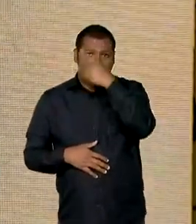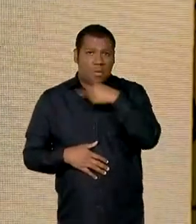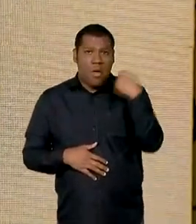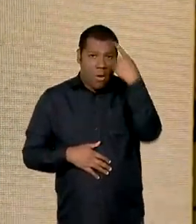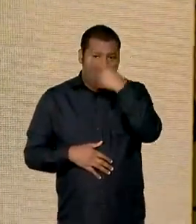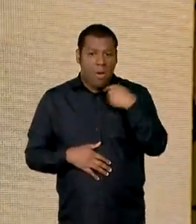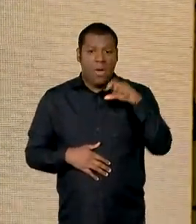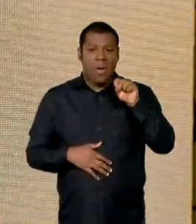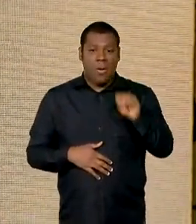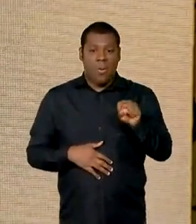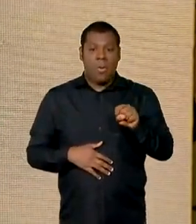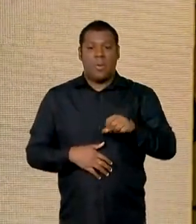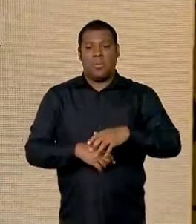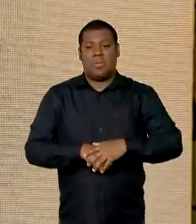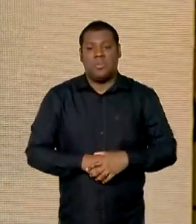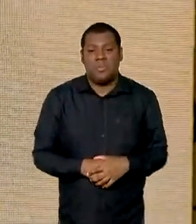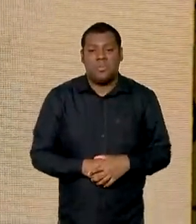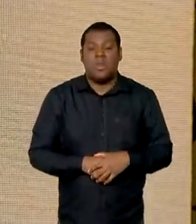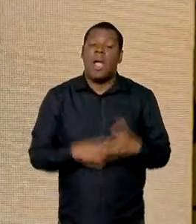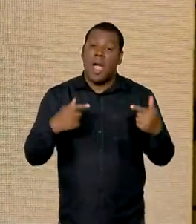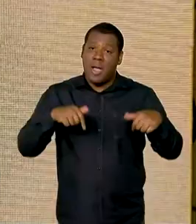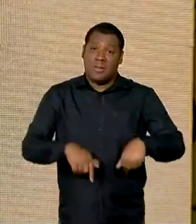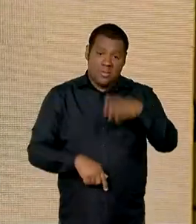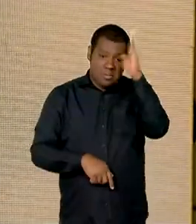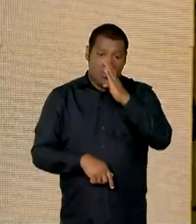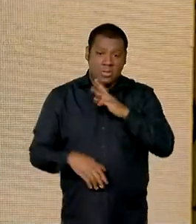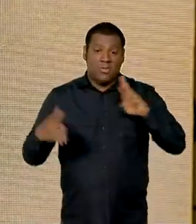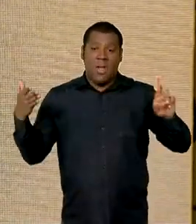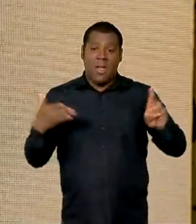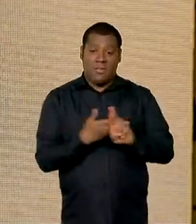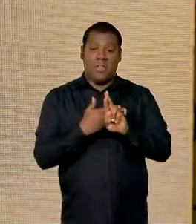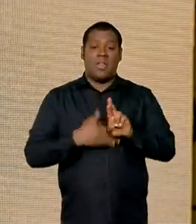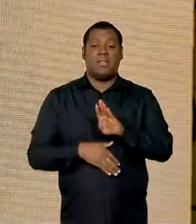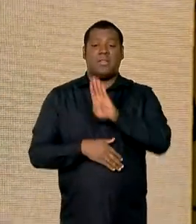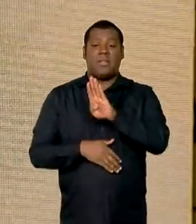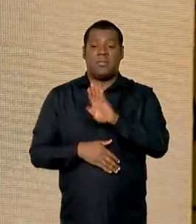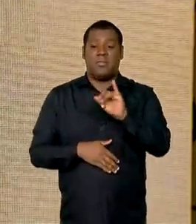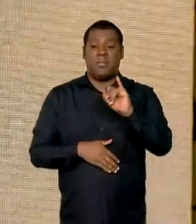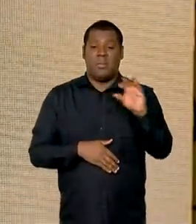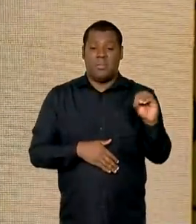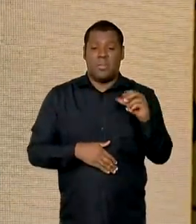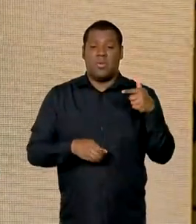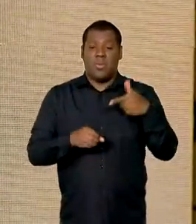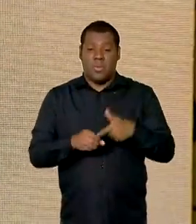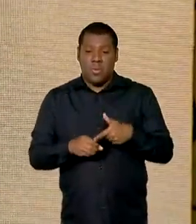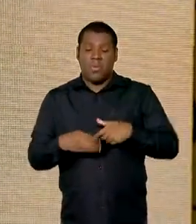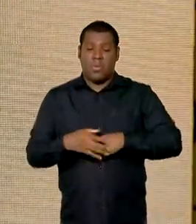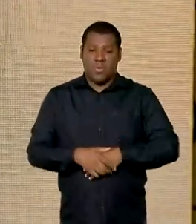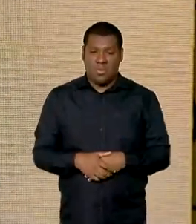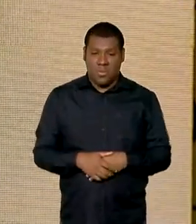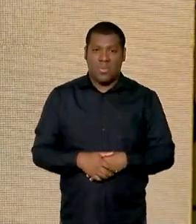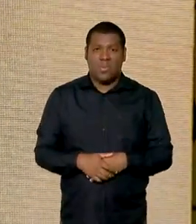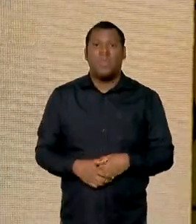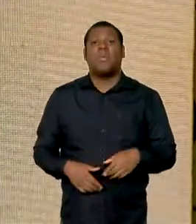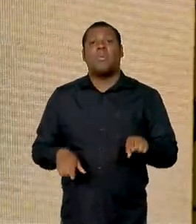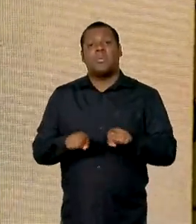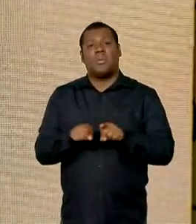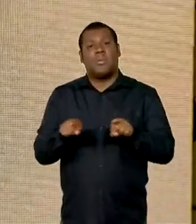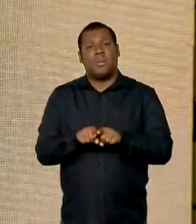Quem vai produzir isso? O Brasil. Nós vamos ser o grande protagonista. O biodiesel.